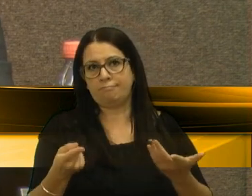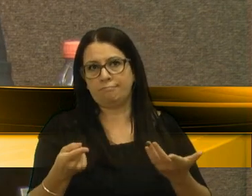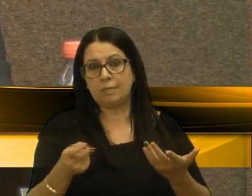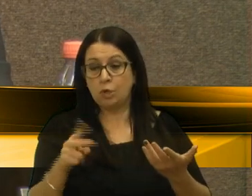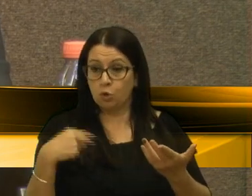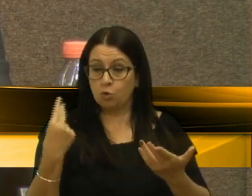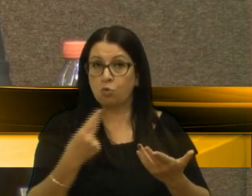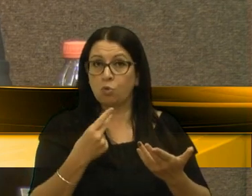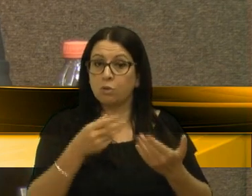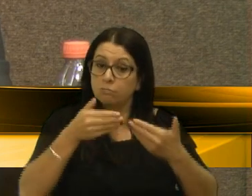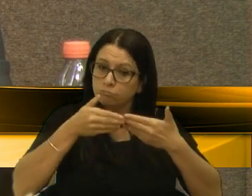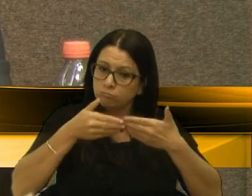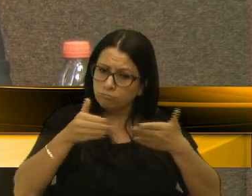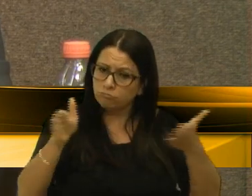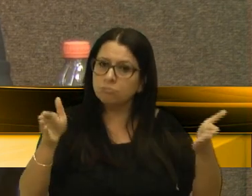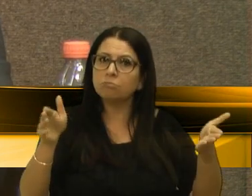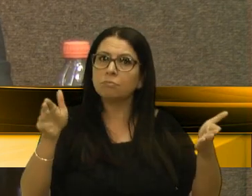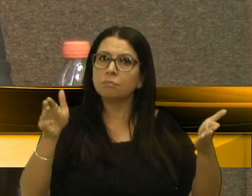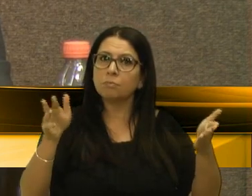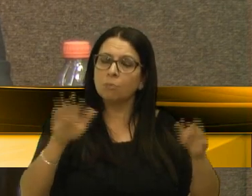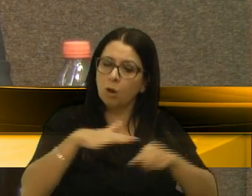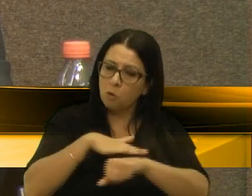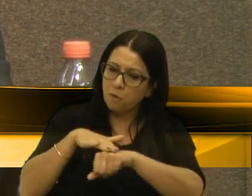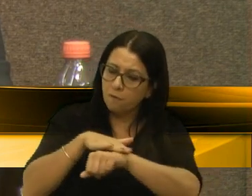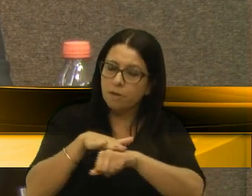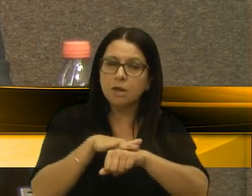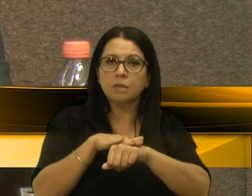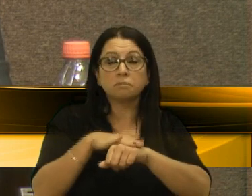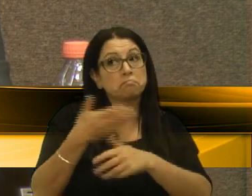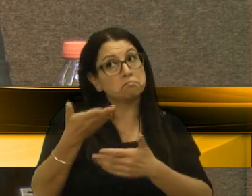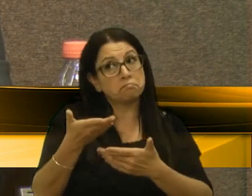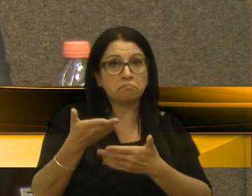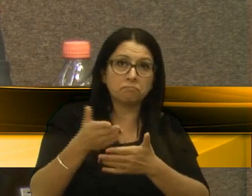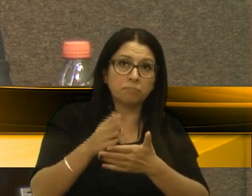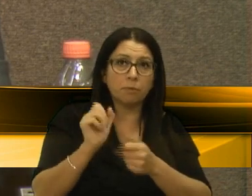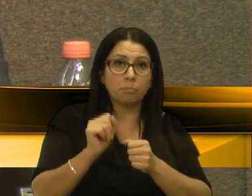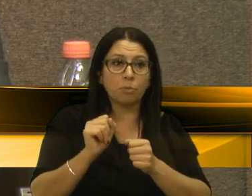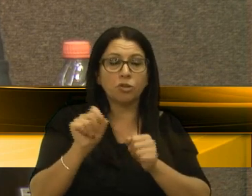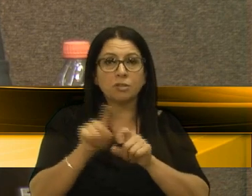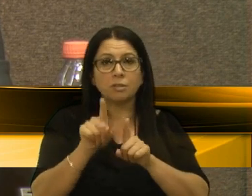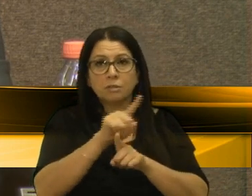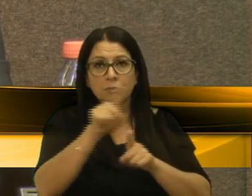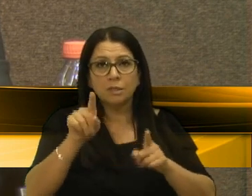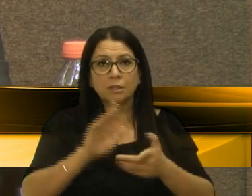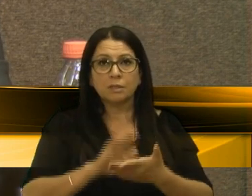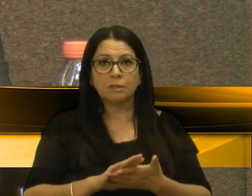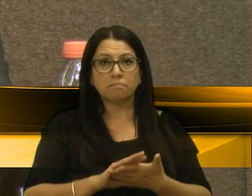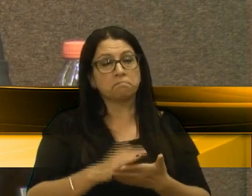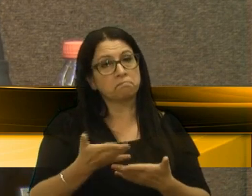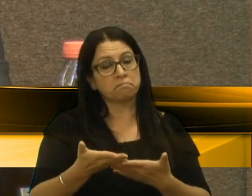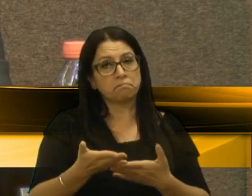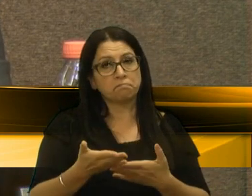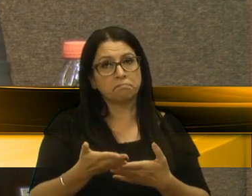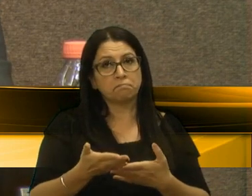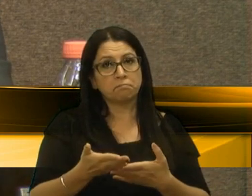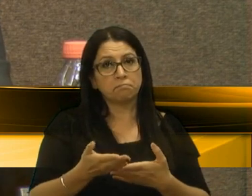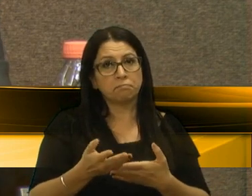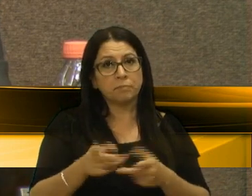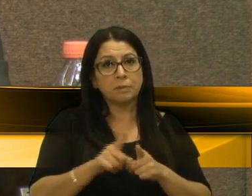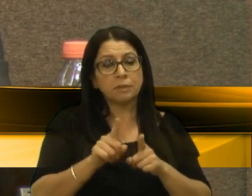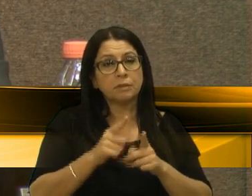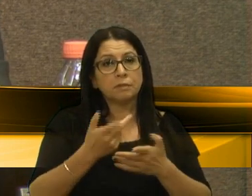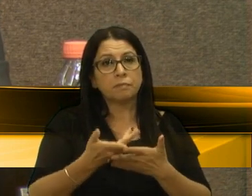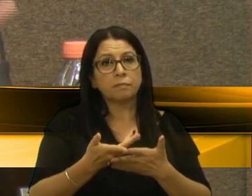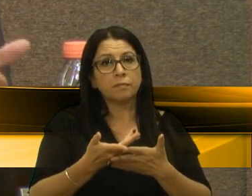somos abertos ao diálogo de que daqui a pouco haja, sim, daqui a pouco, uma intenção de